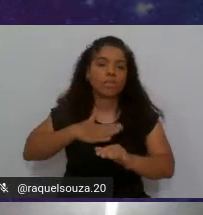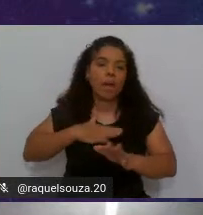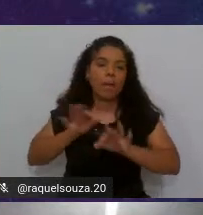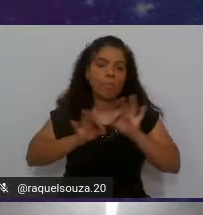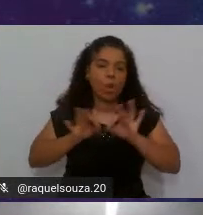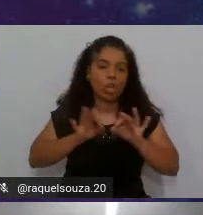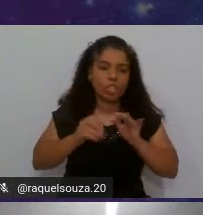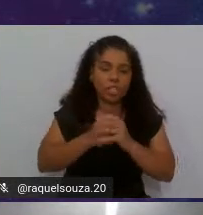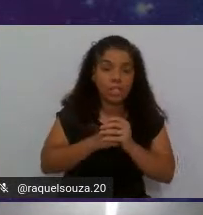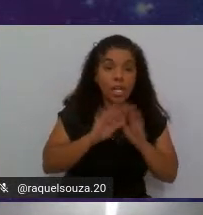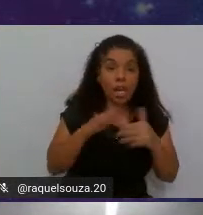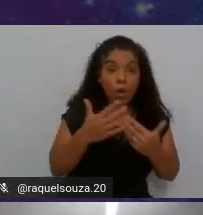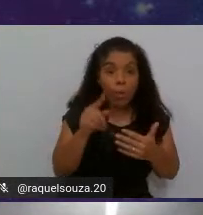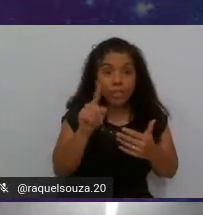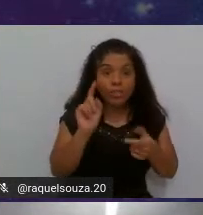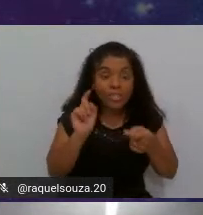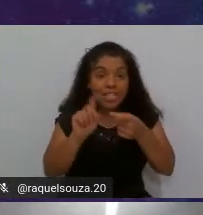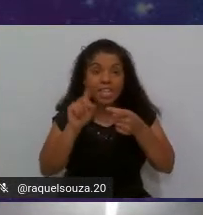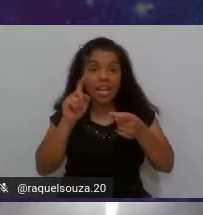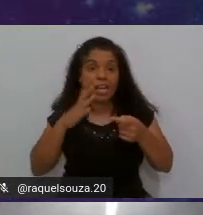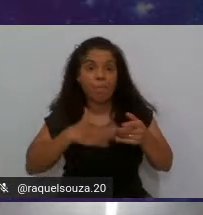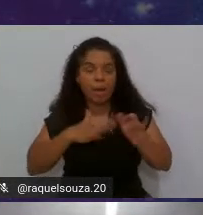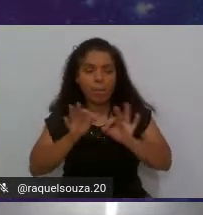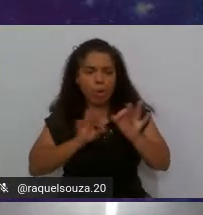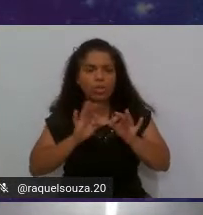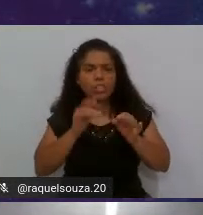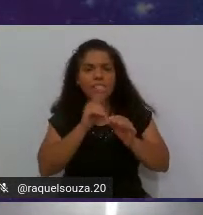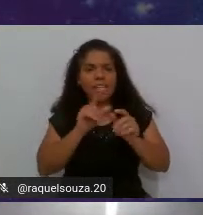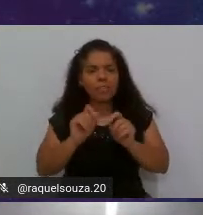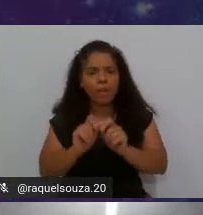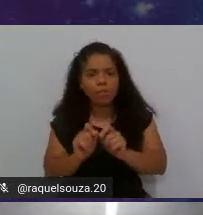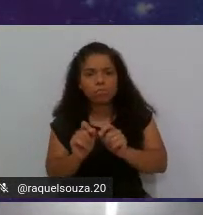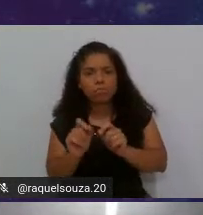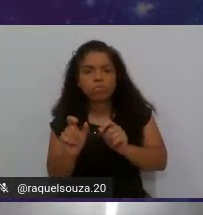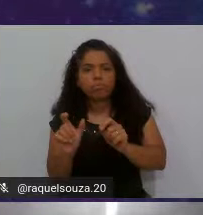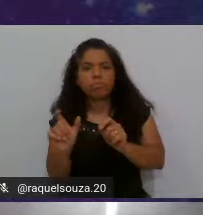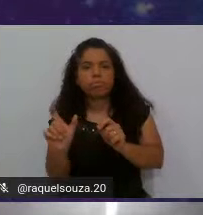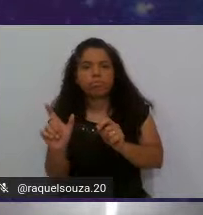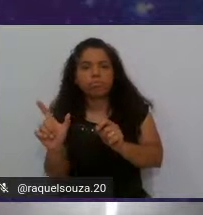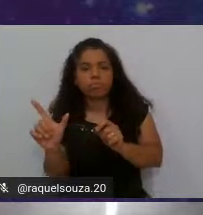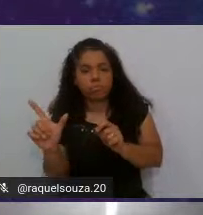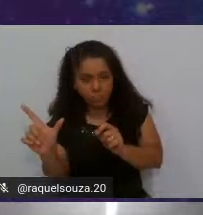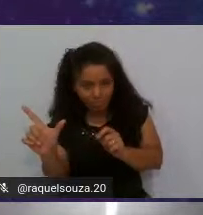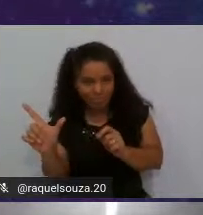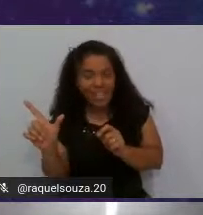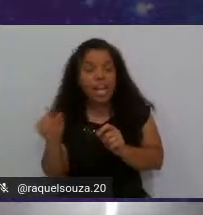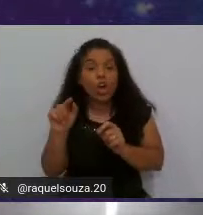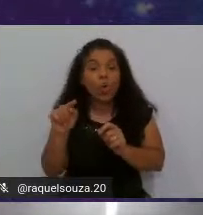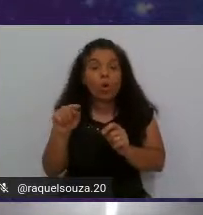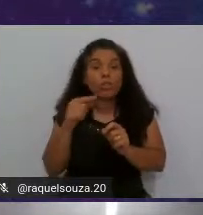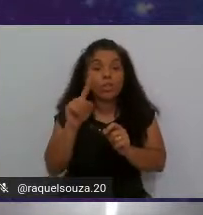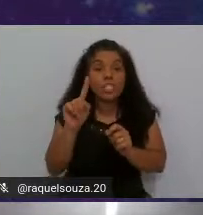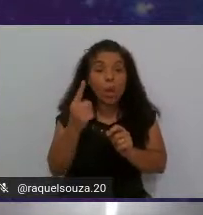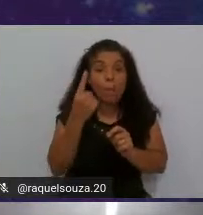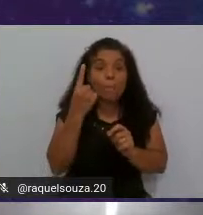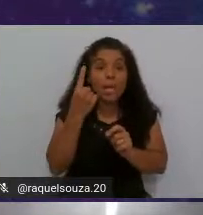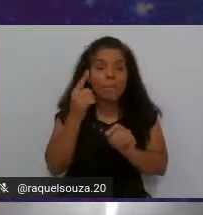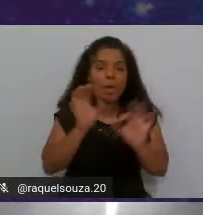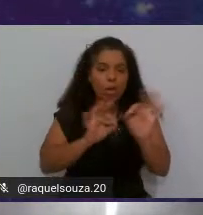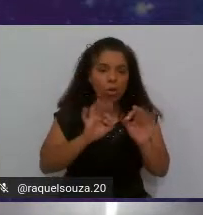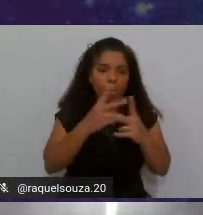quando você clicar em my project ele vai carregar e aí quando for o seu primeiro projeto